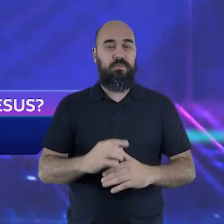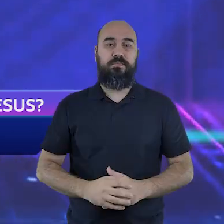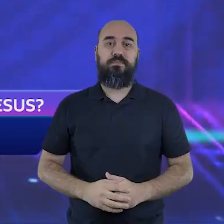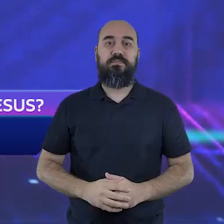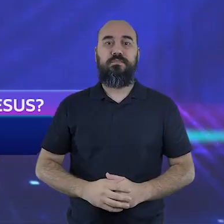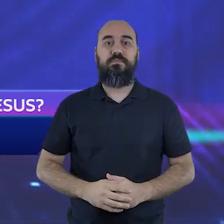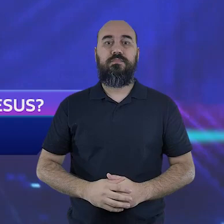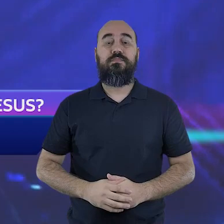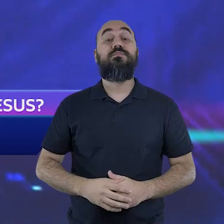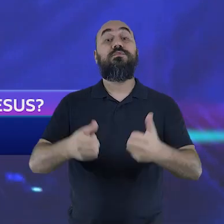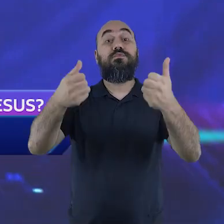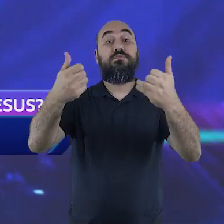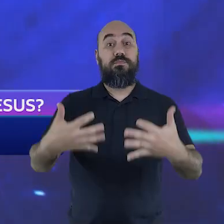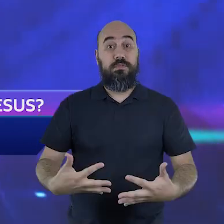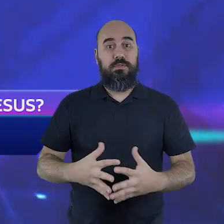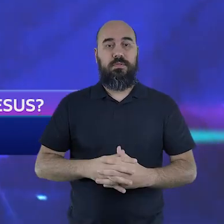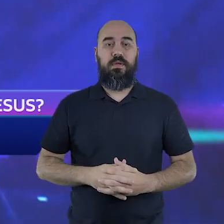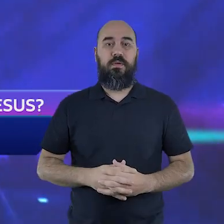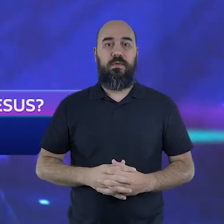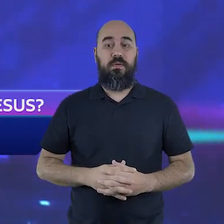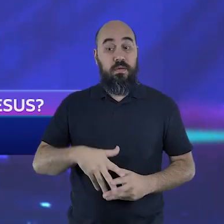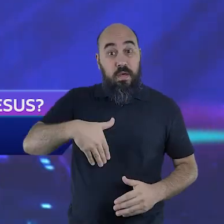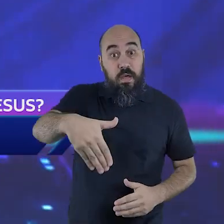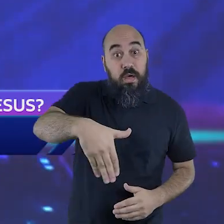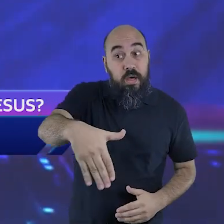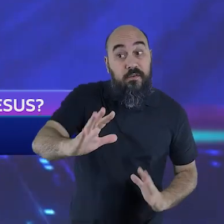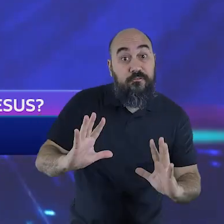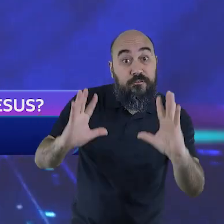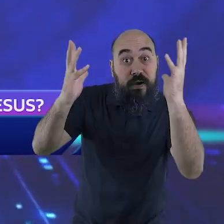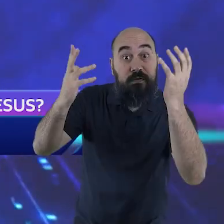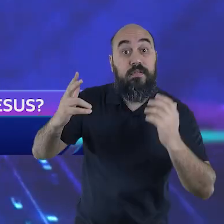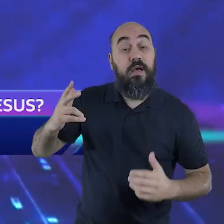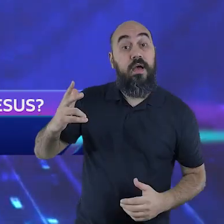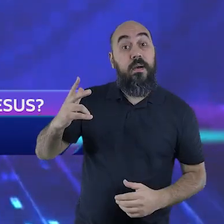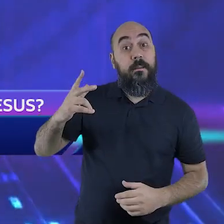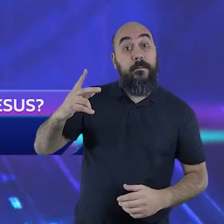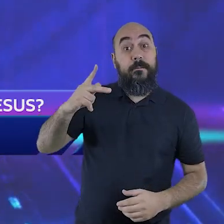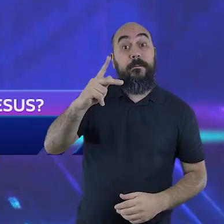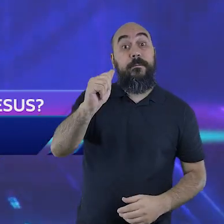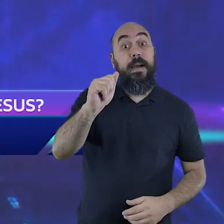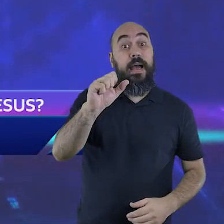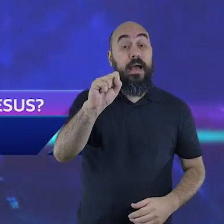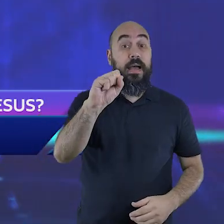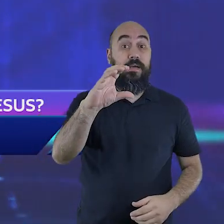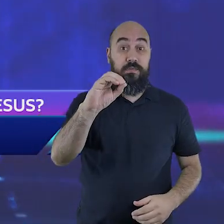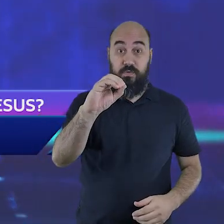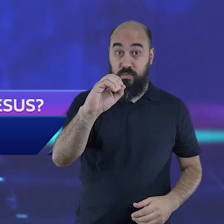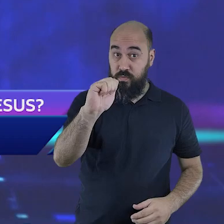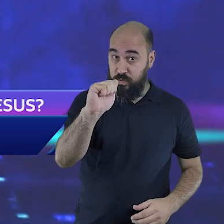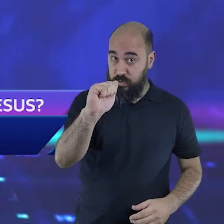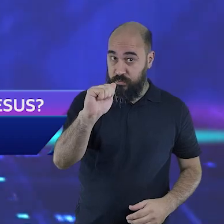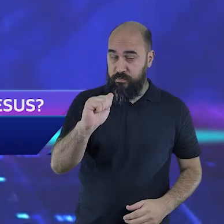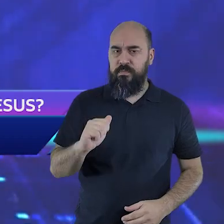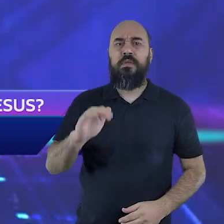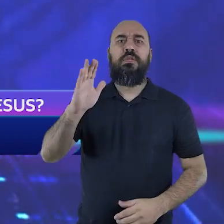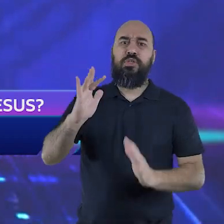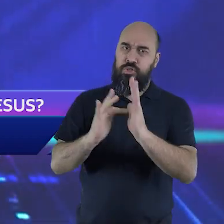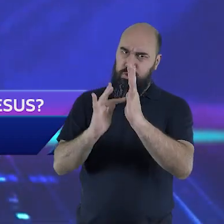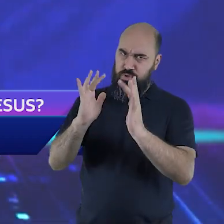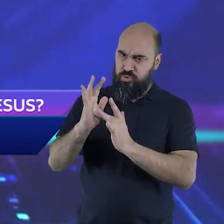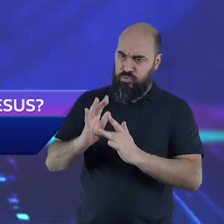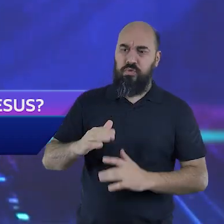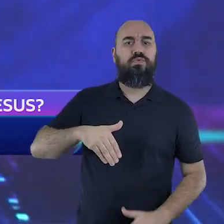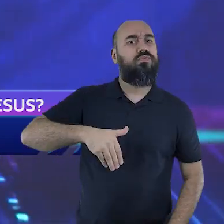Ora, antes da festa da Páscoa, sabendo Jesus que era chegada a sua hora de passar